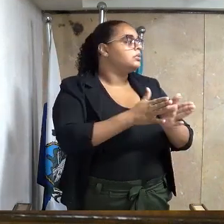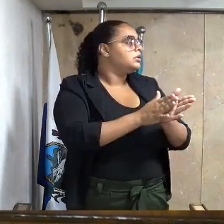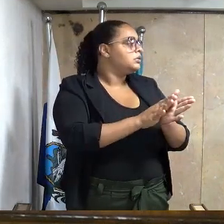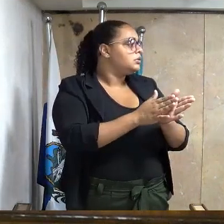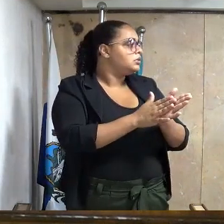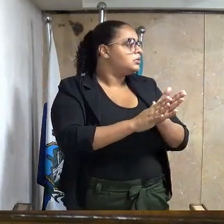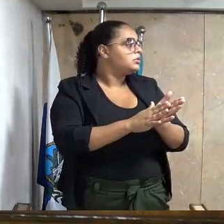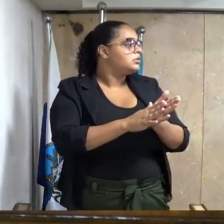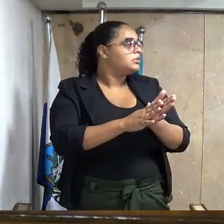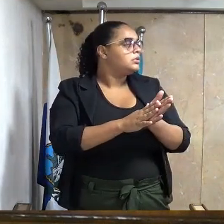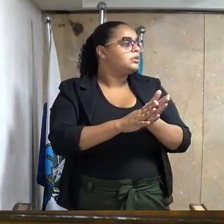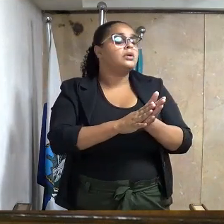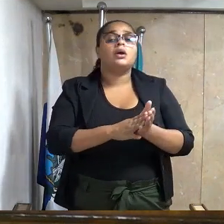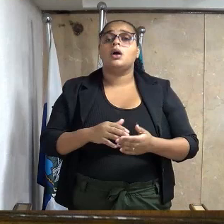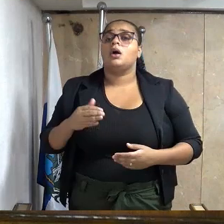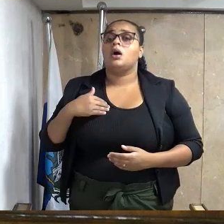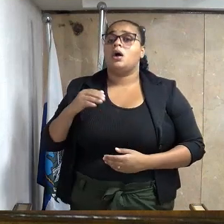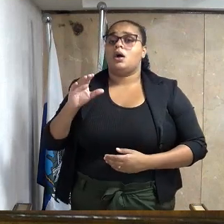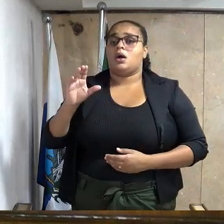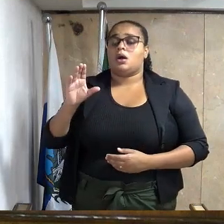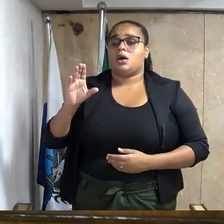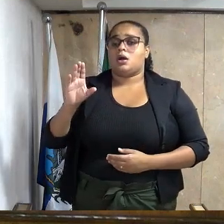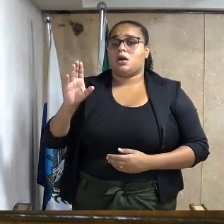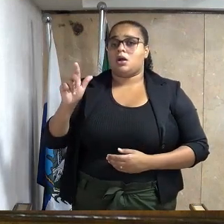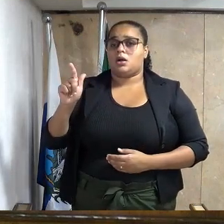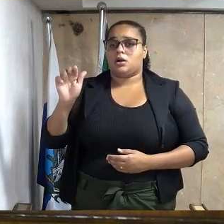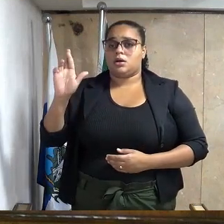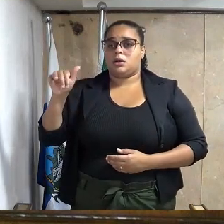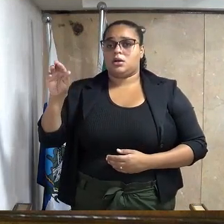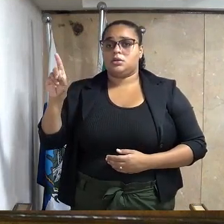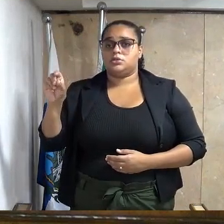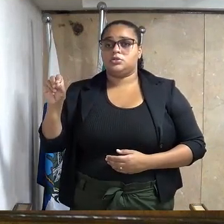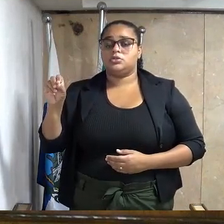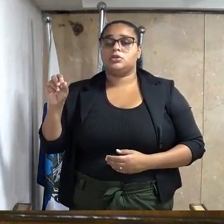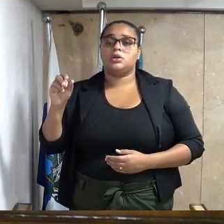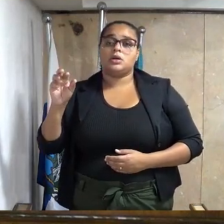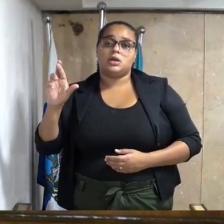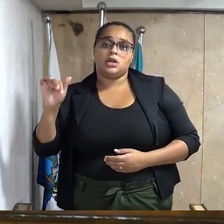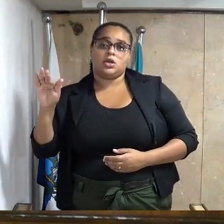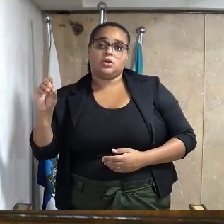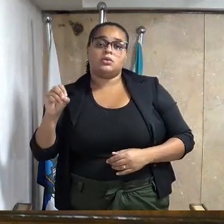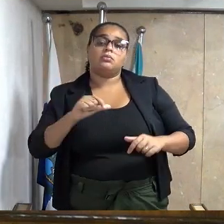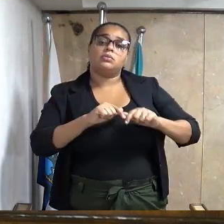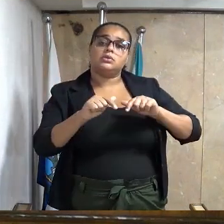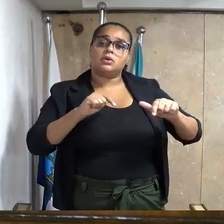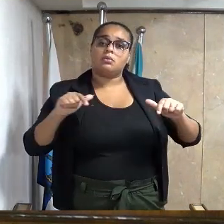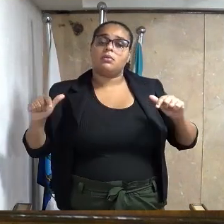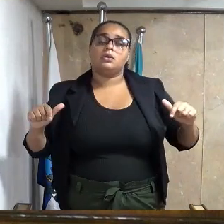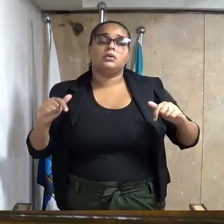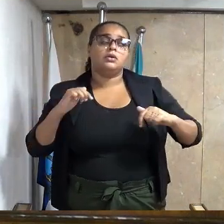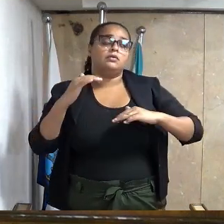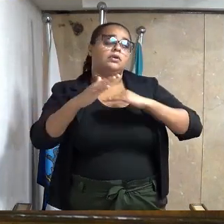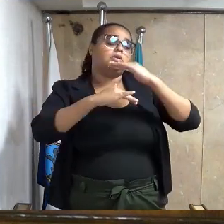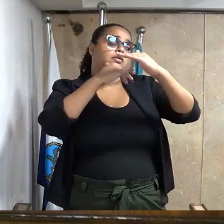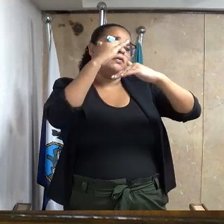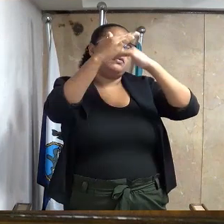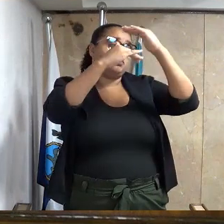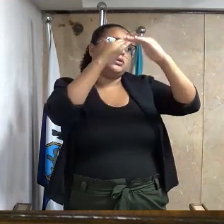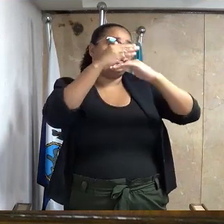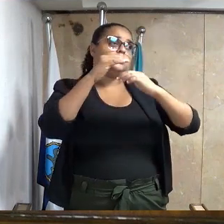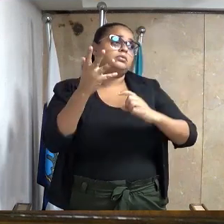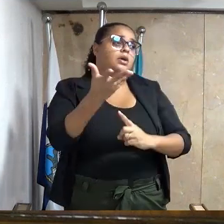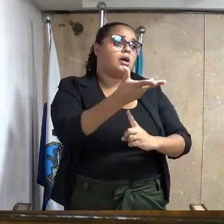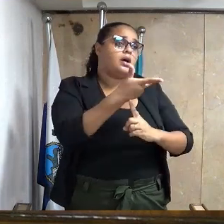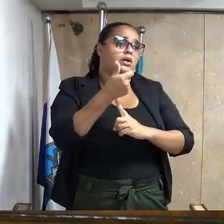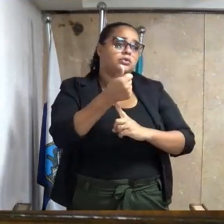Acadêmicos do Grande Rio, em celebração ao imprescindível trabalho que vem desenvolvendo em prol da